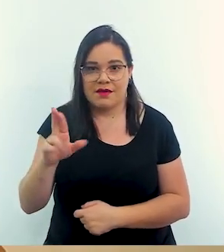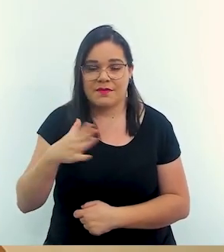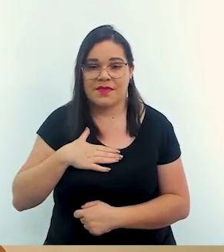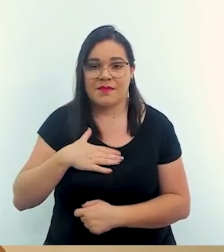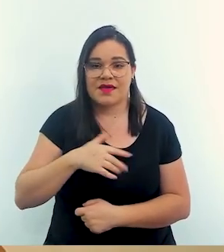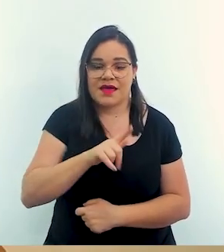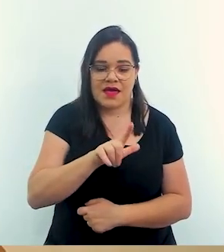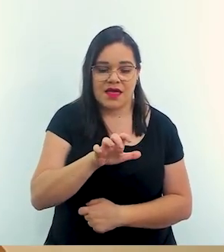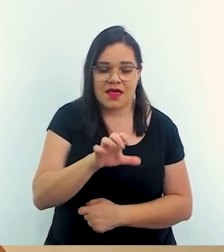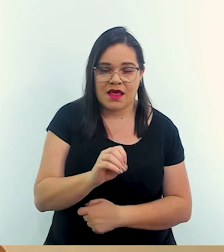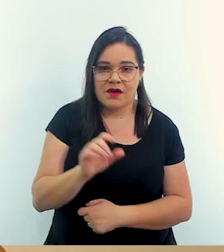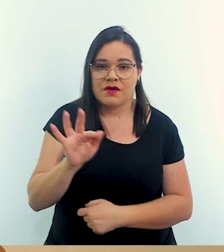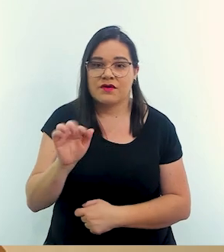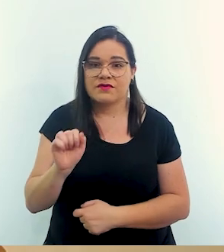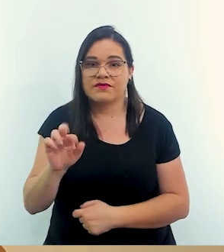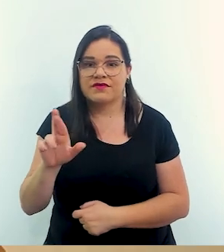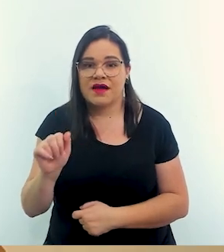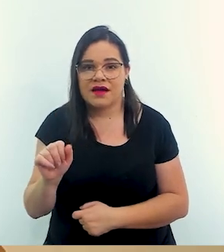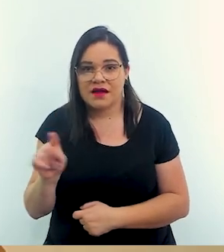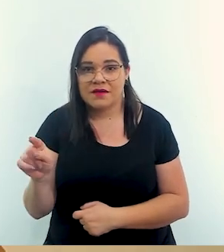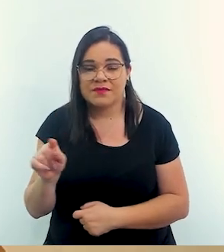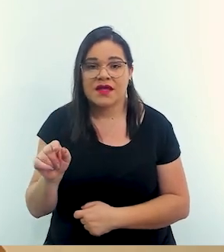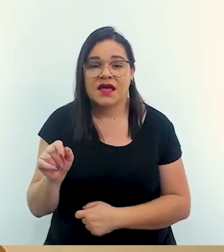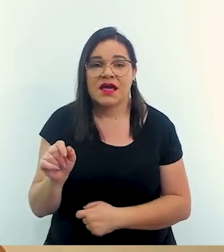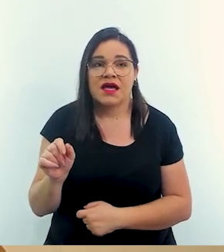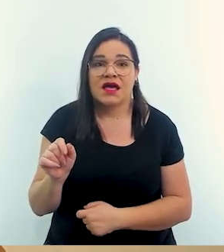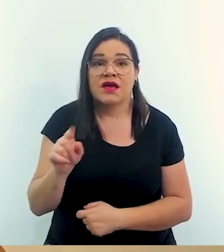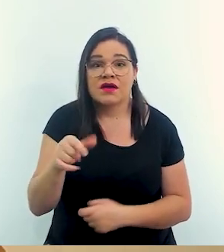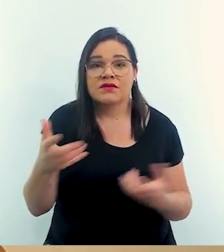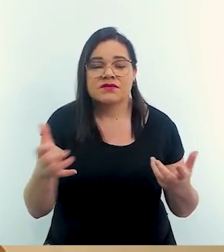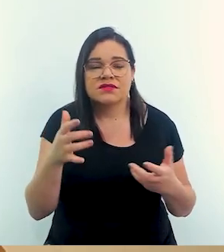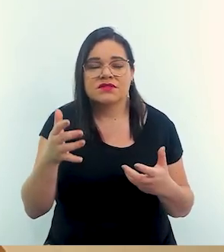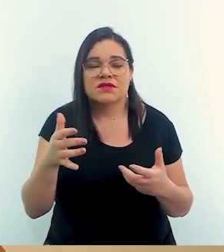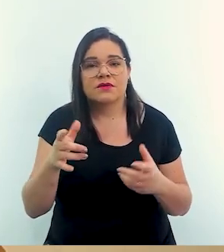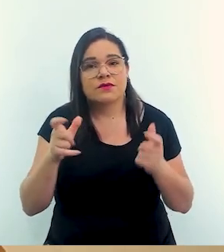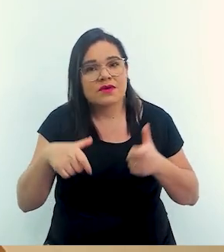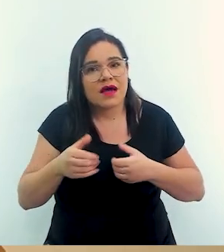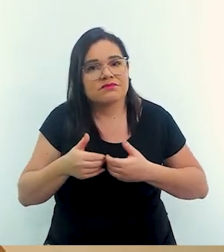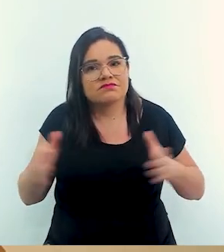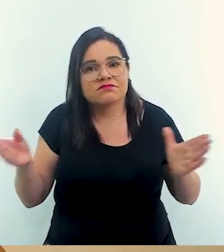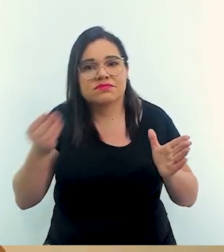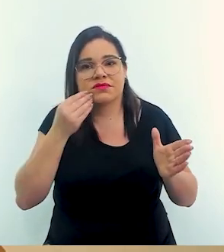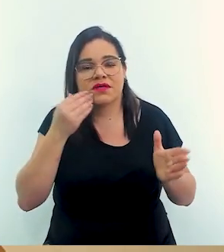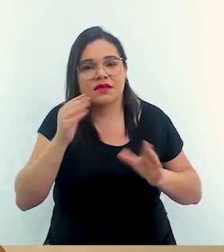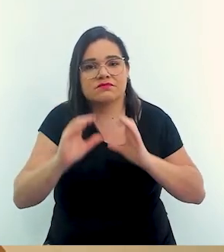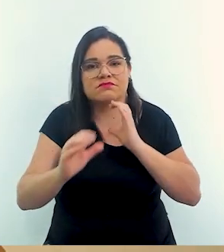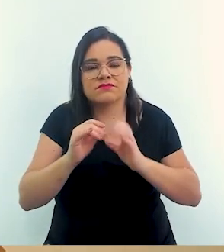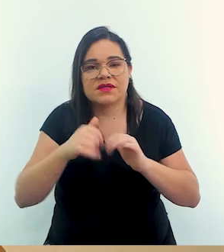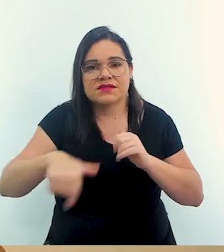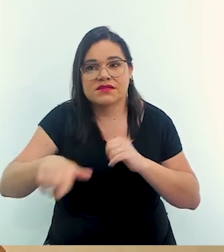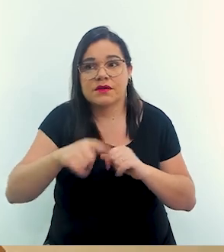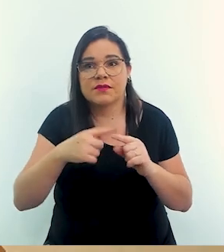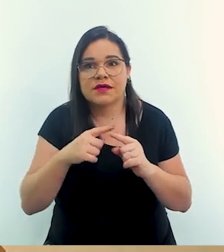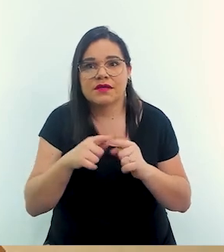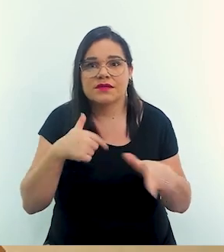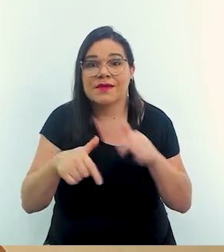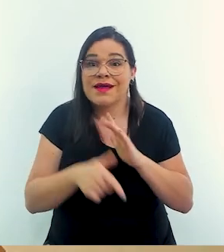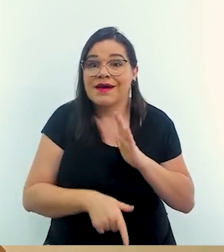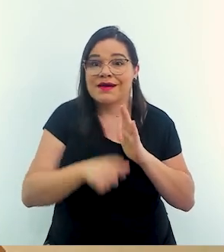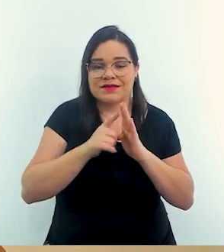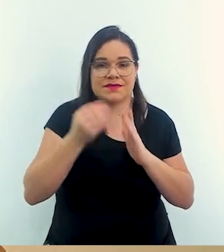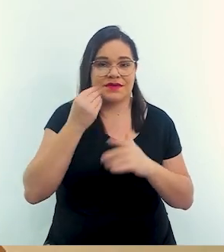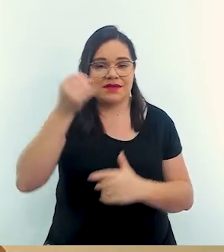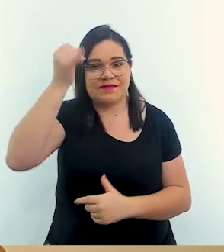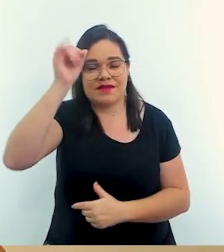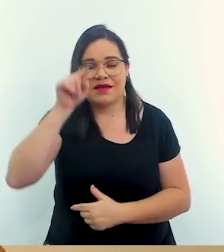a minha é Léo Farah e eu queria muito agradecer o espaço que vocês concedem para a gente porque igual você falou a gente trabalhando